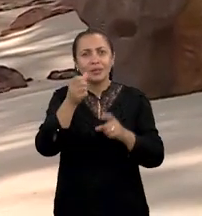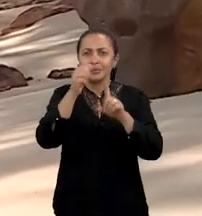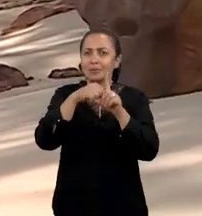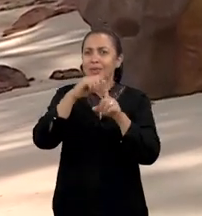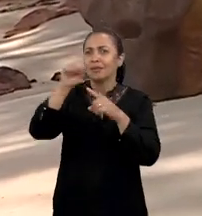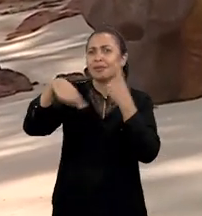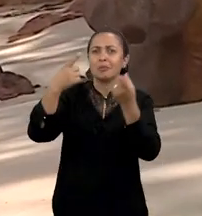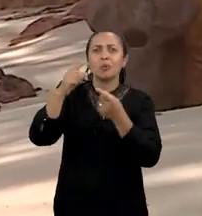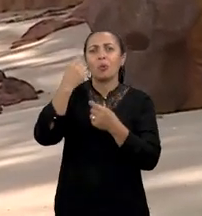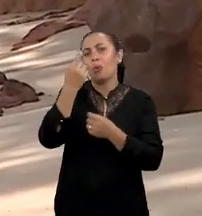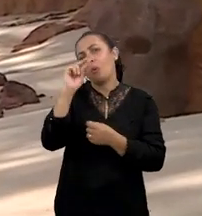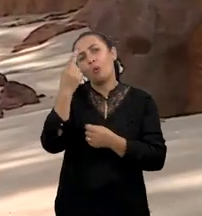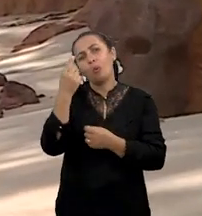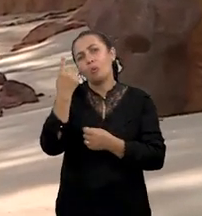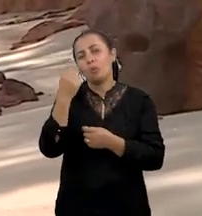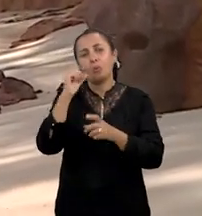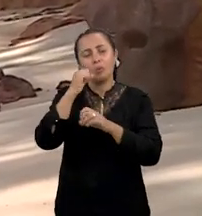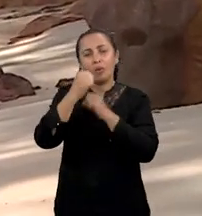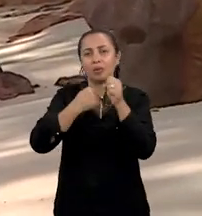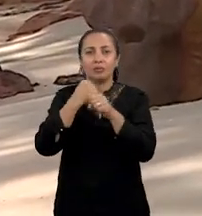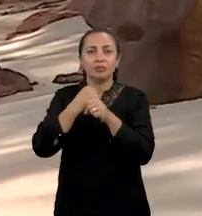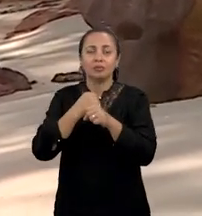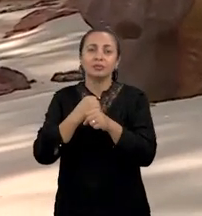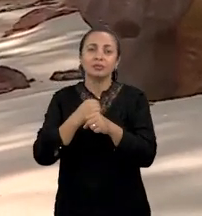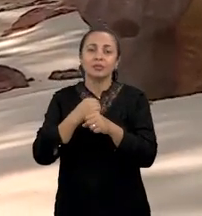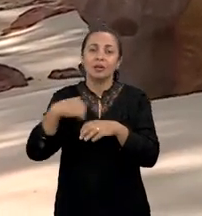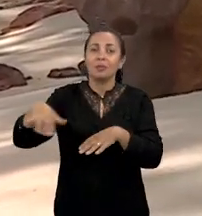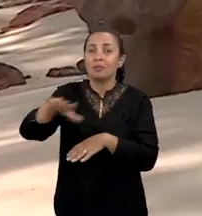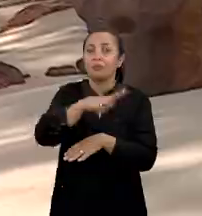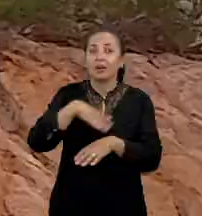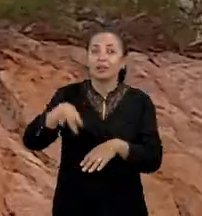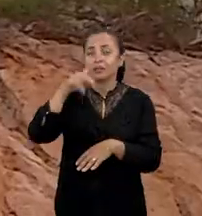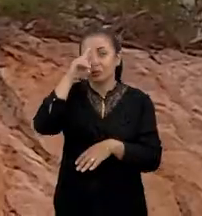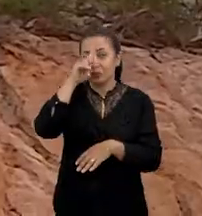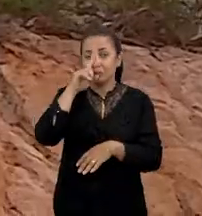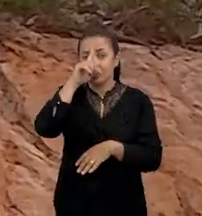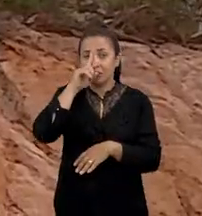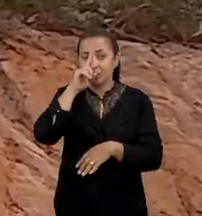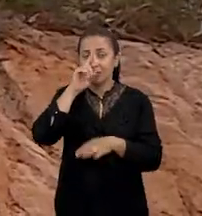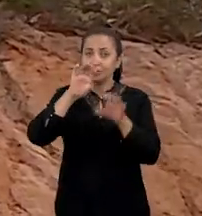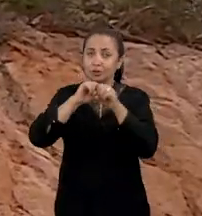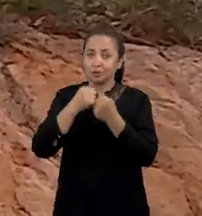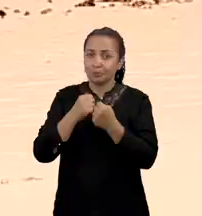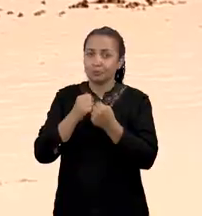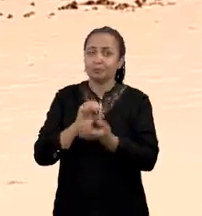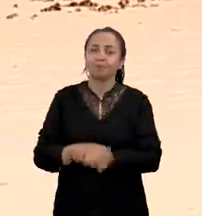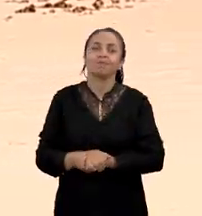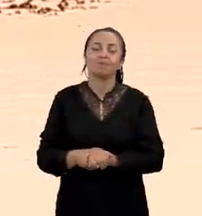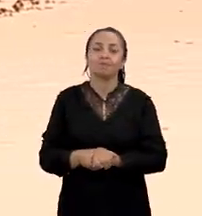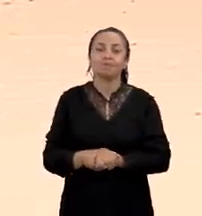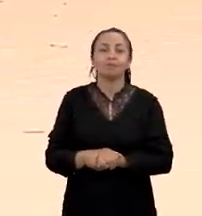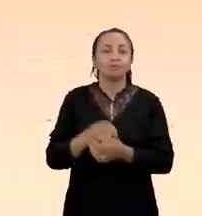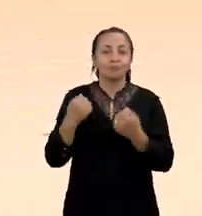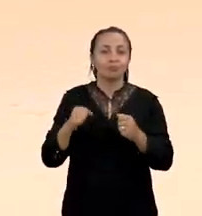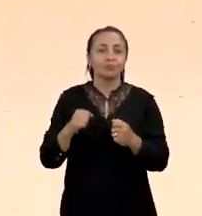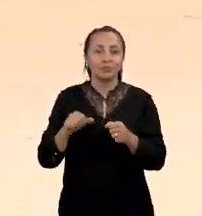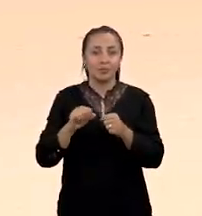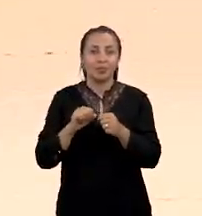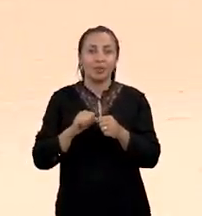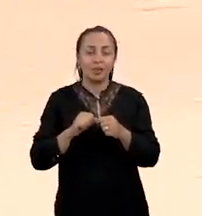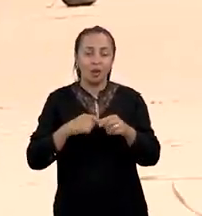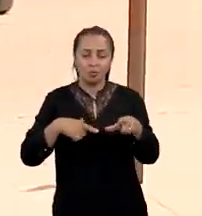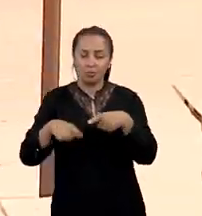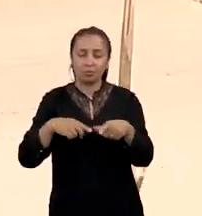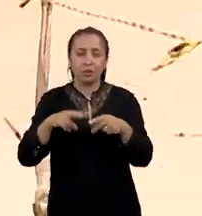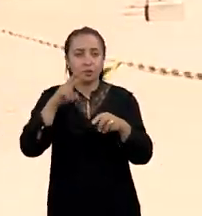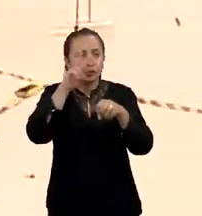a seis meses, pode ocorrer daqui a um ano, significa dizer que é uma área com risco de colapso. É necessário que se faça